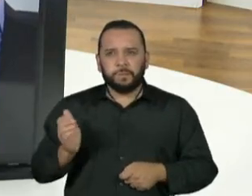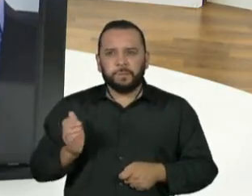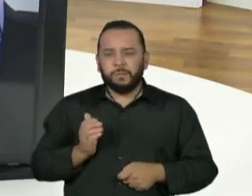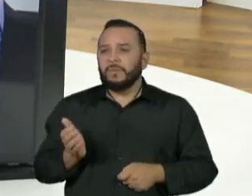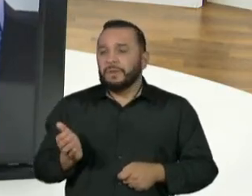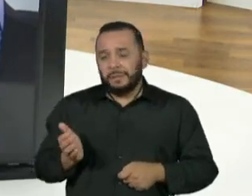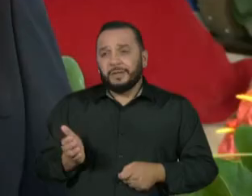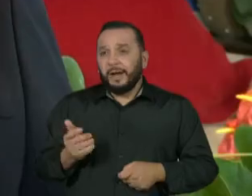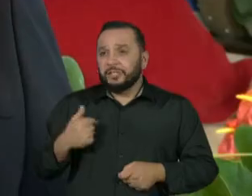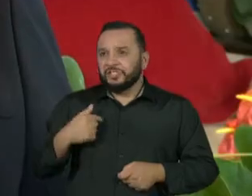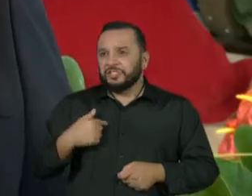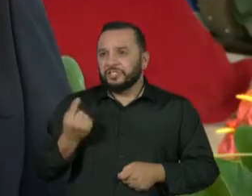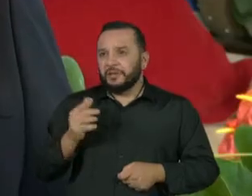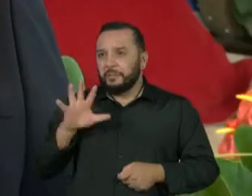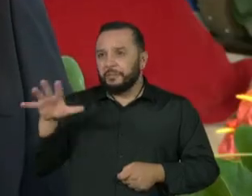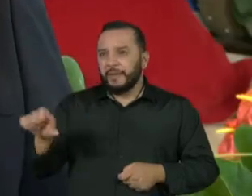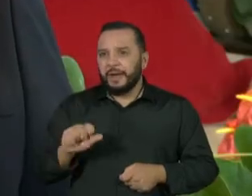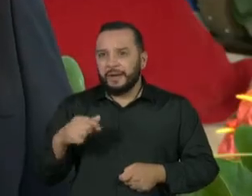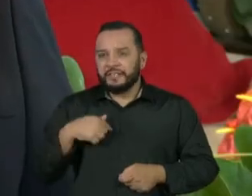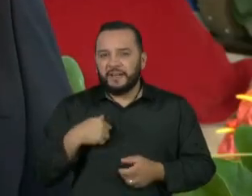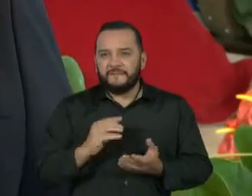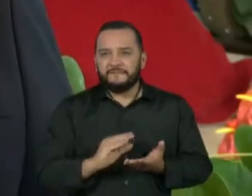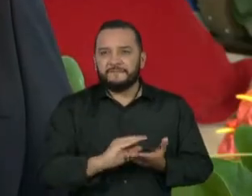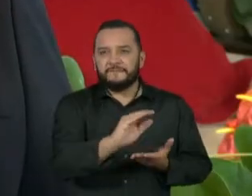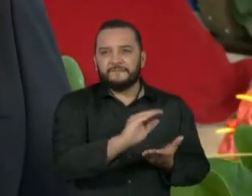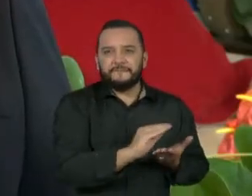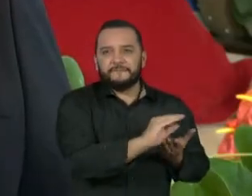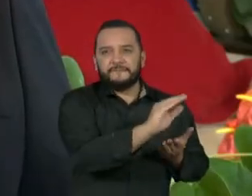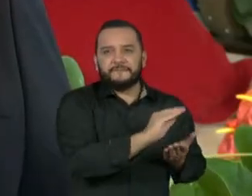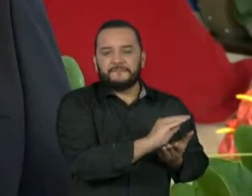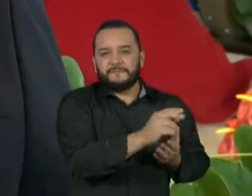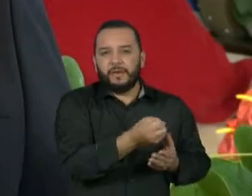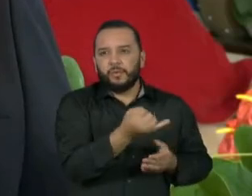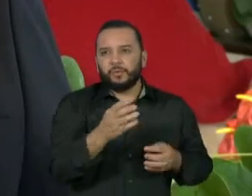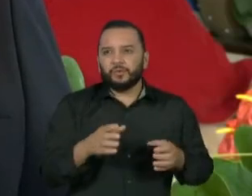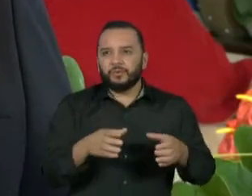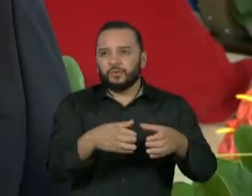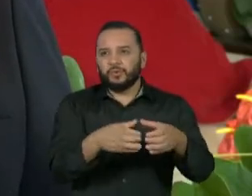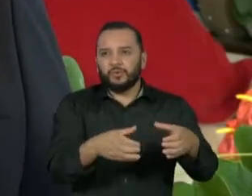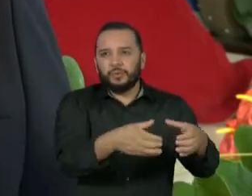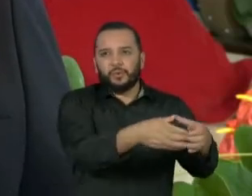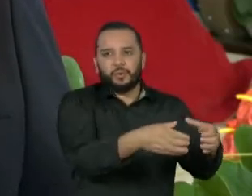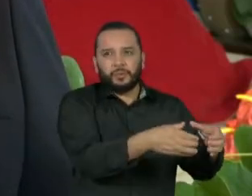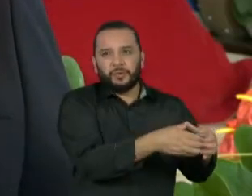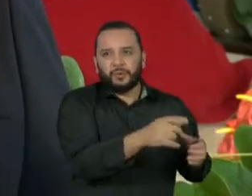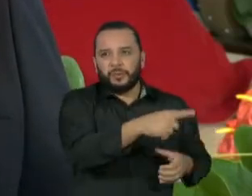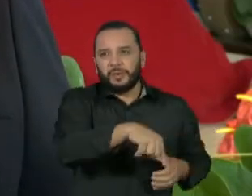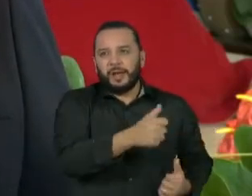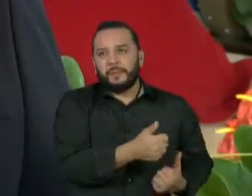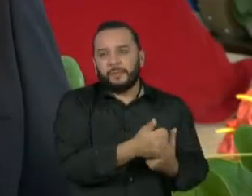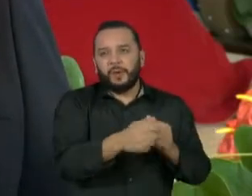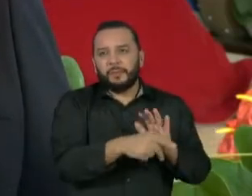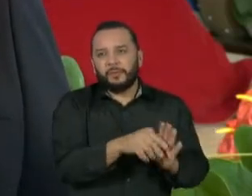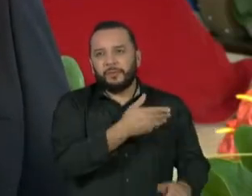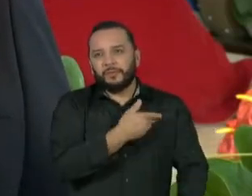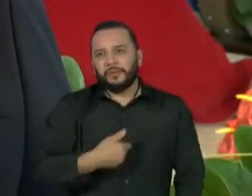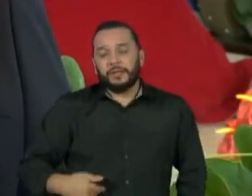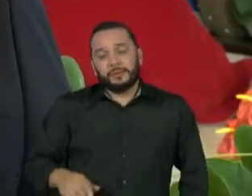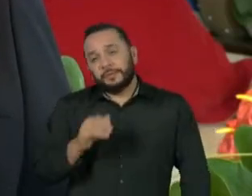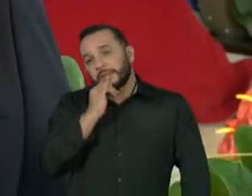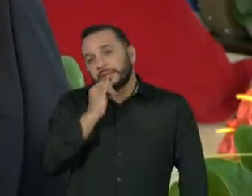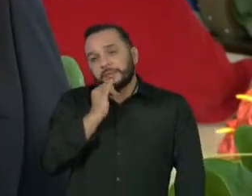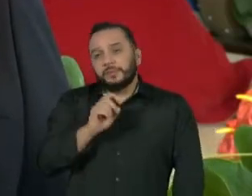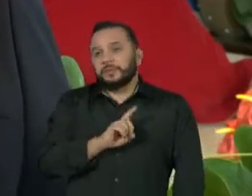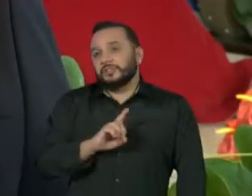muito a essa prática. Daí porque os políticos, sejam de esquerda ou de direita, aliás,